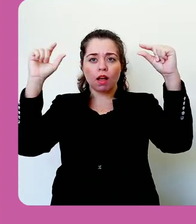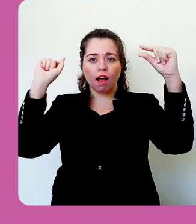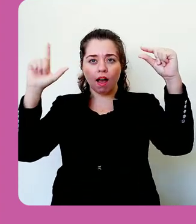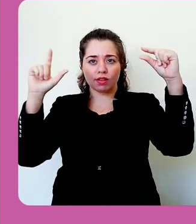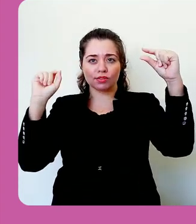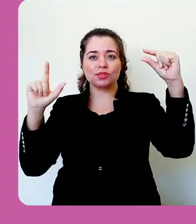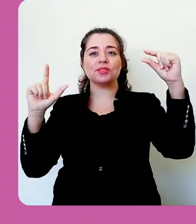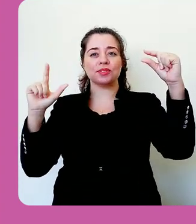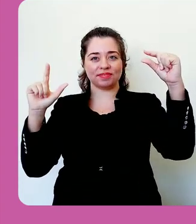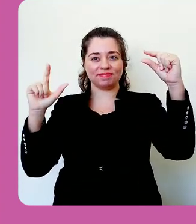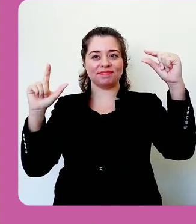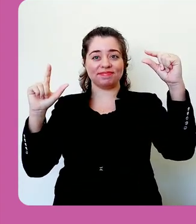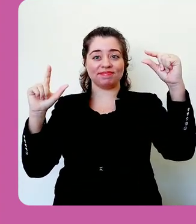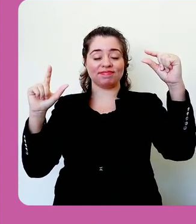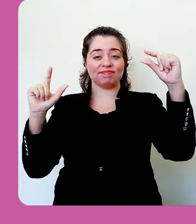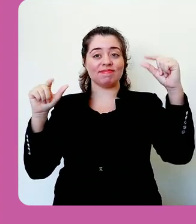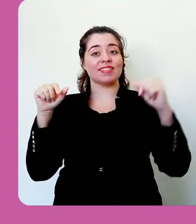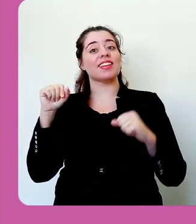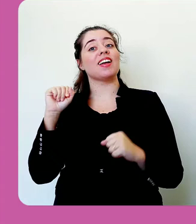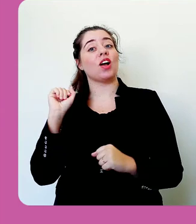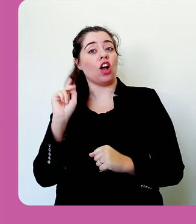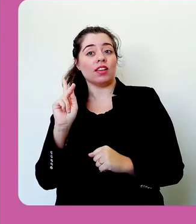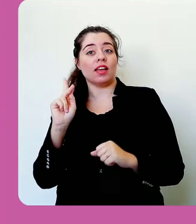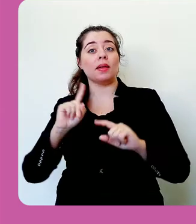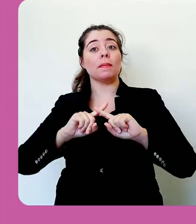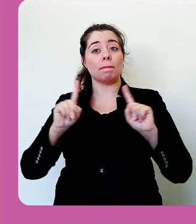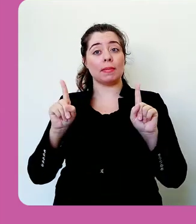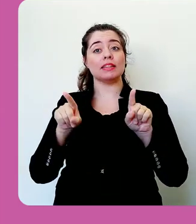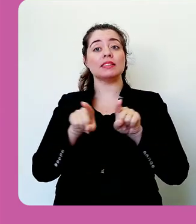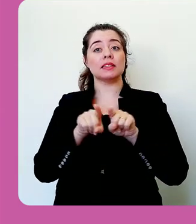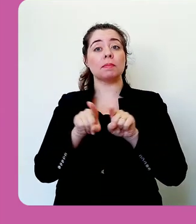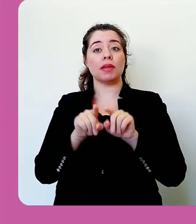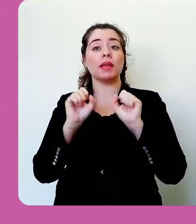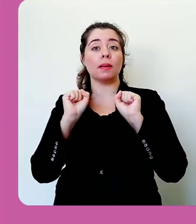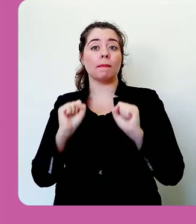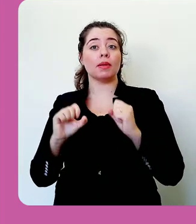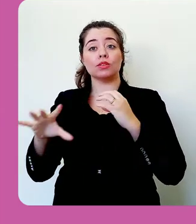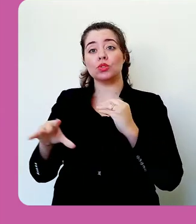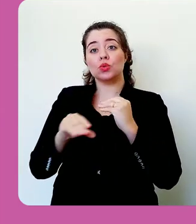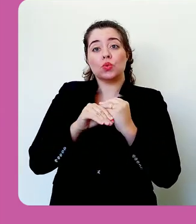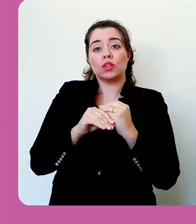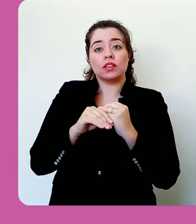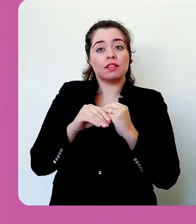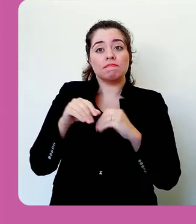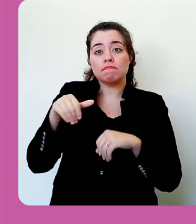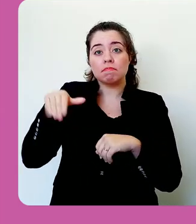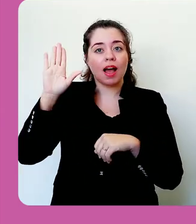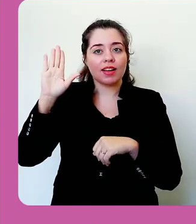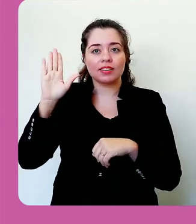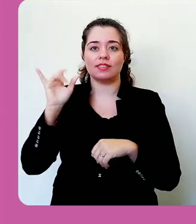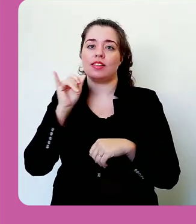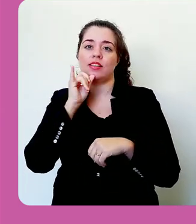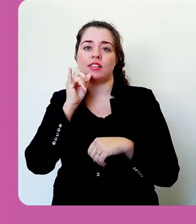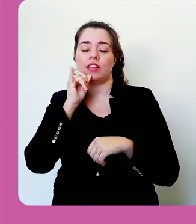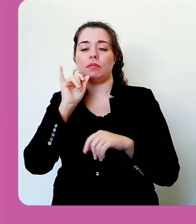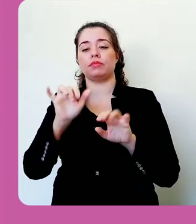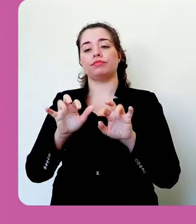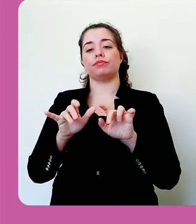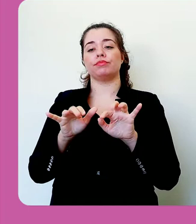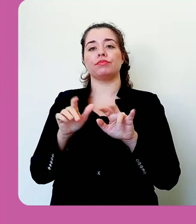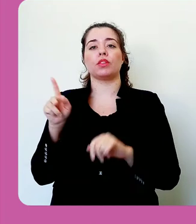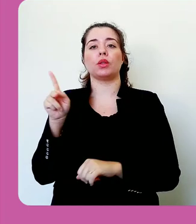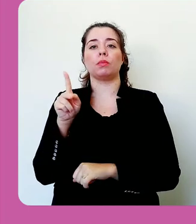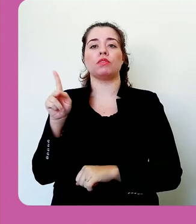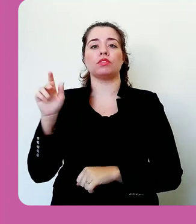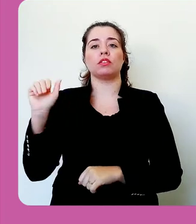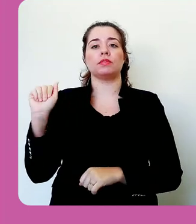azul e eu poderia então incluir este usuário. Eu posso incluir outros usuários,